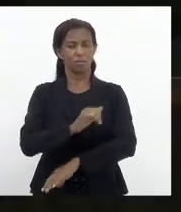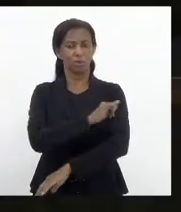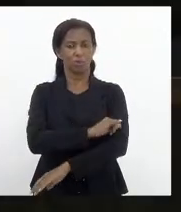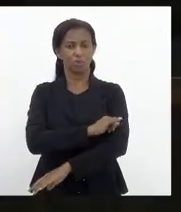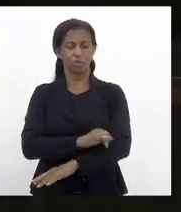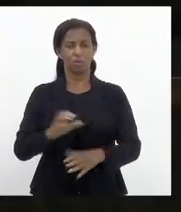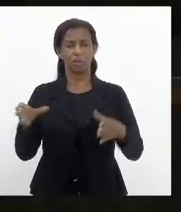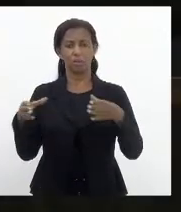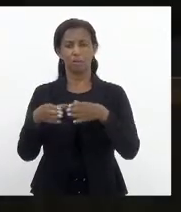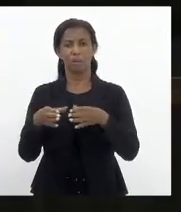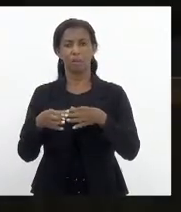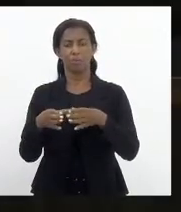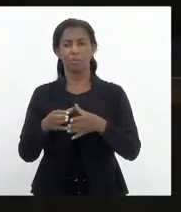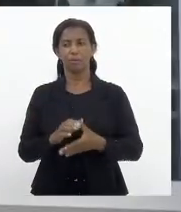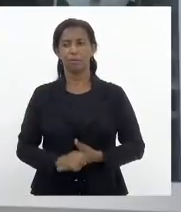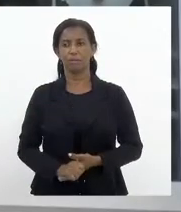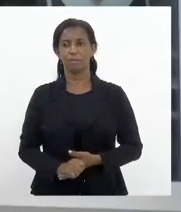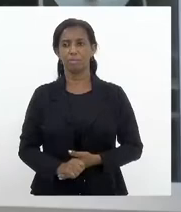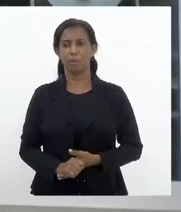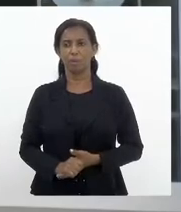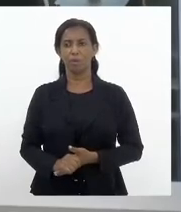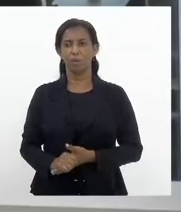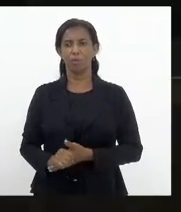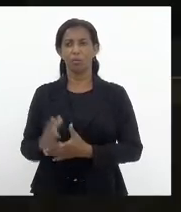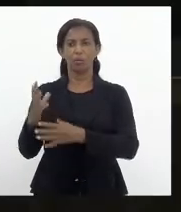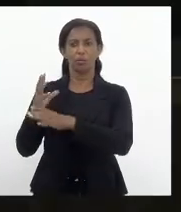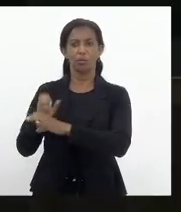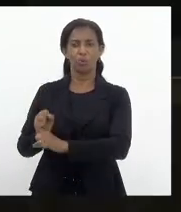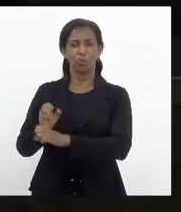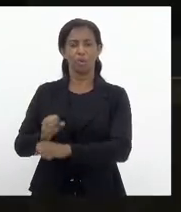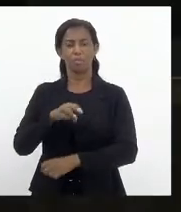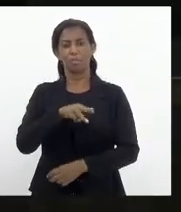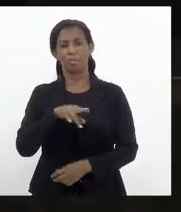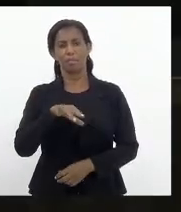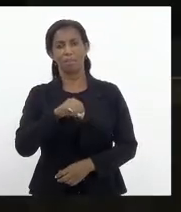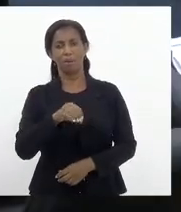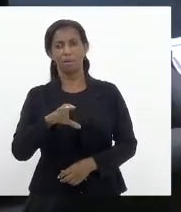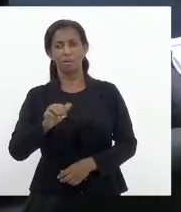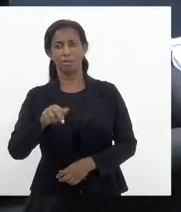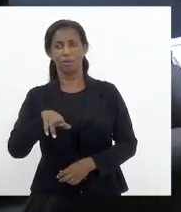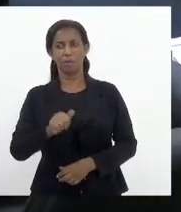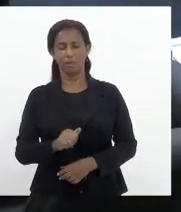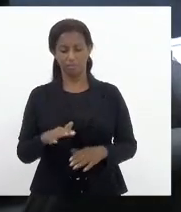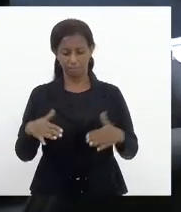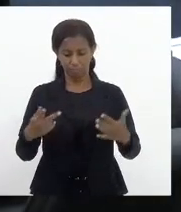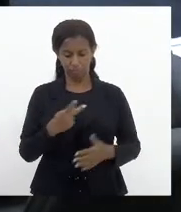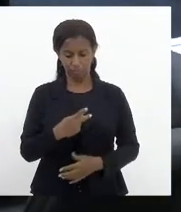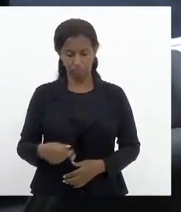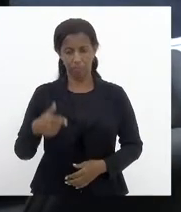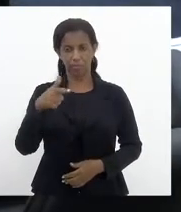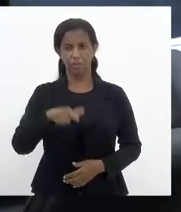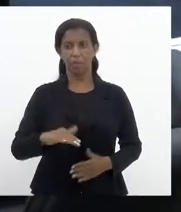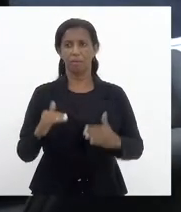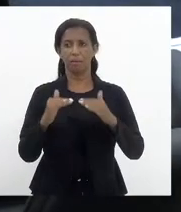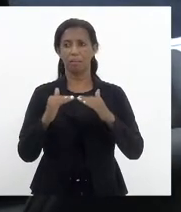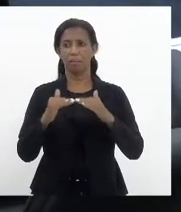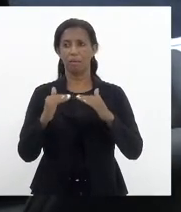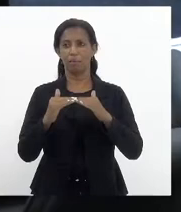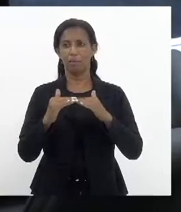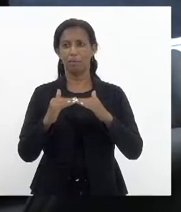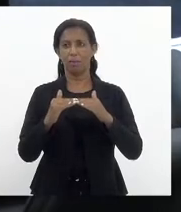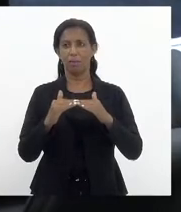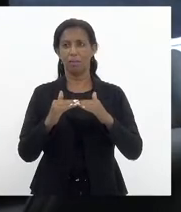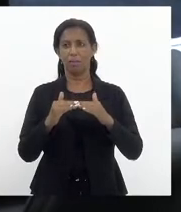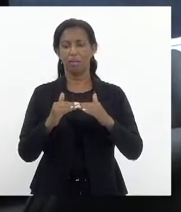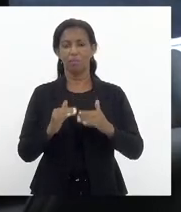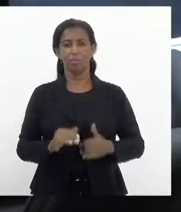comissão de orçamento, deputado Márcio Canella. Senhor presidente, mais uma vez, o parecer é favorável com